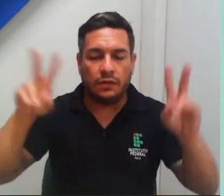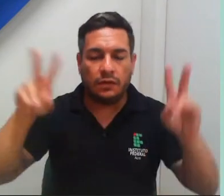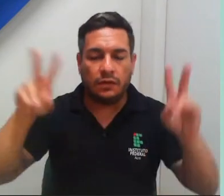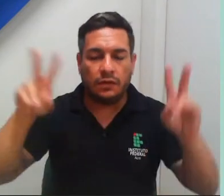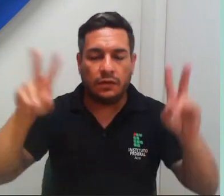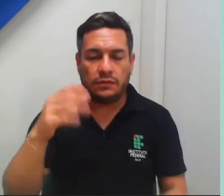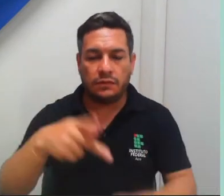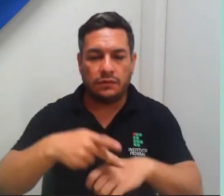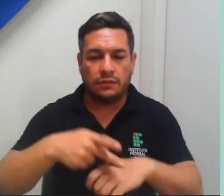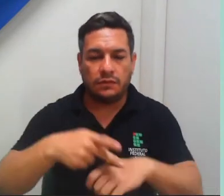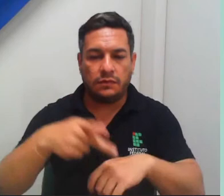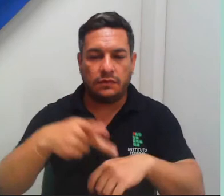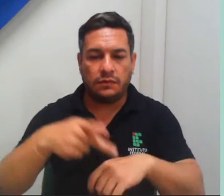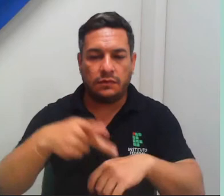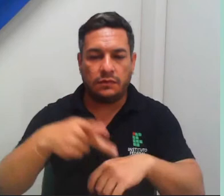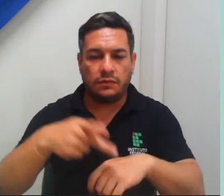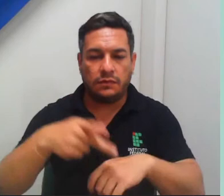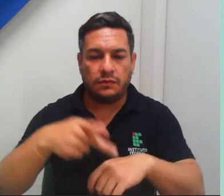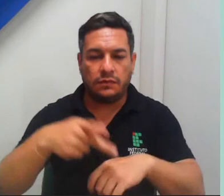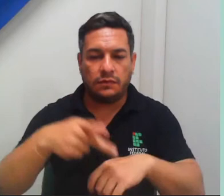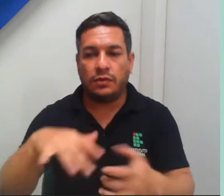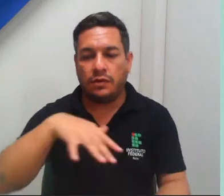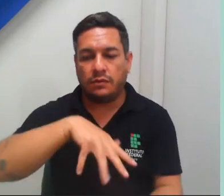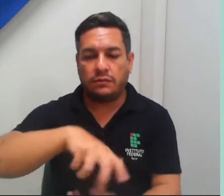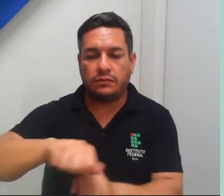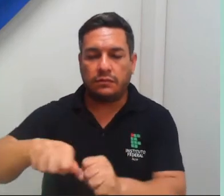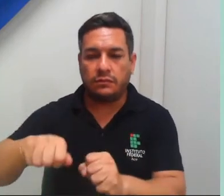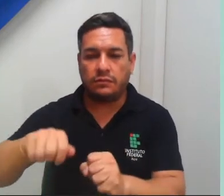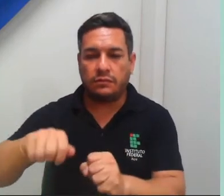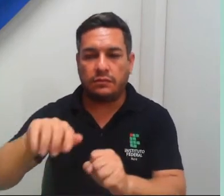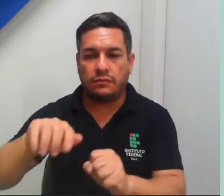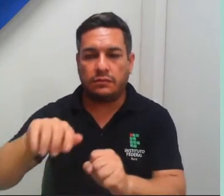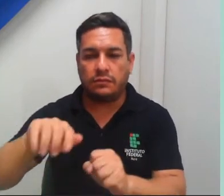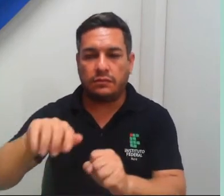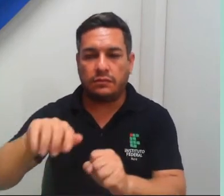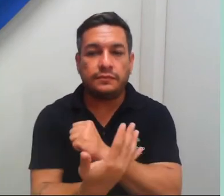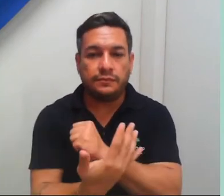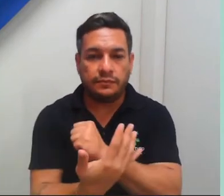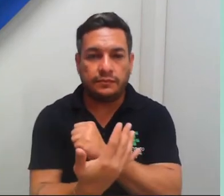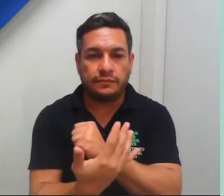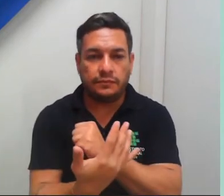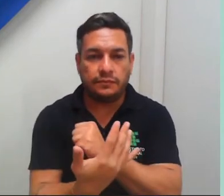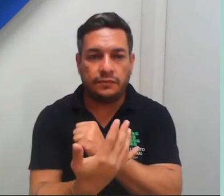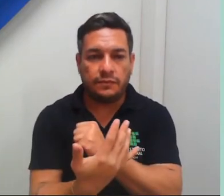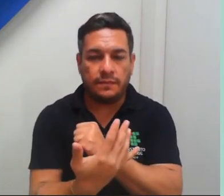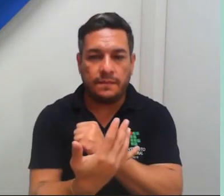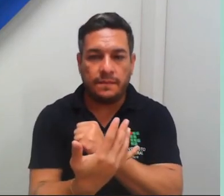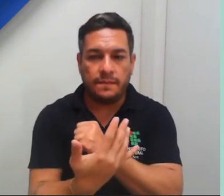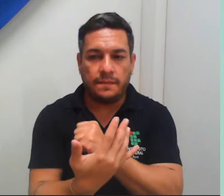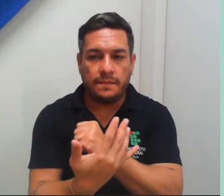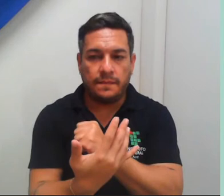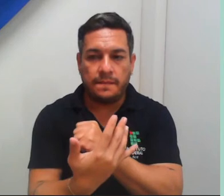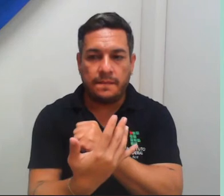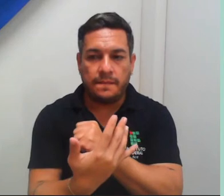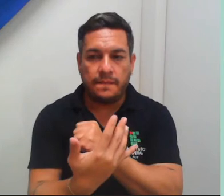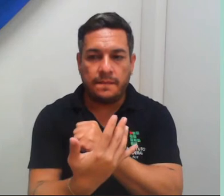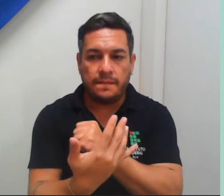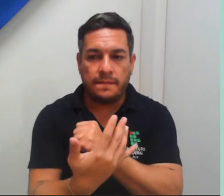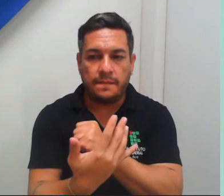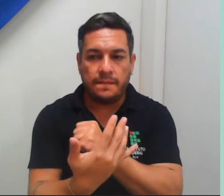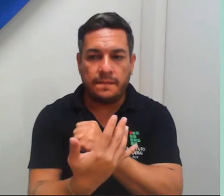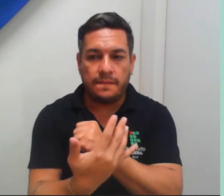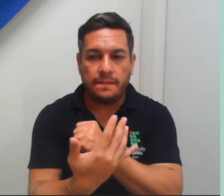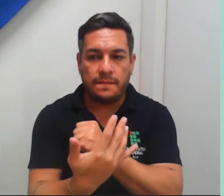cenário pós-pandemia. Para essa palestra de